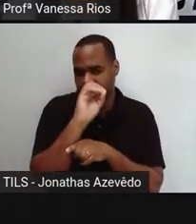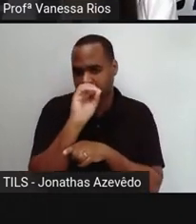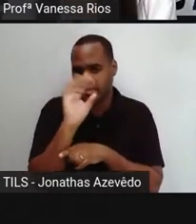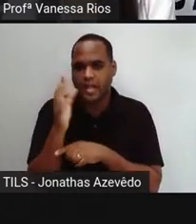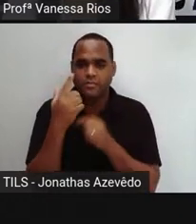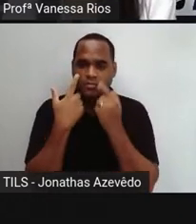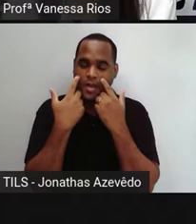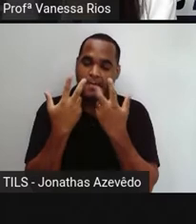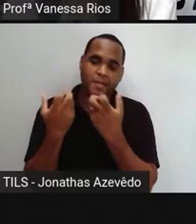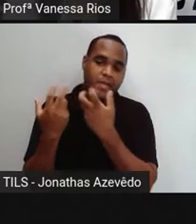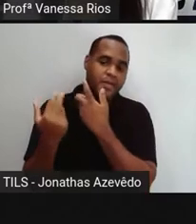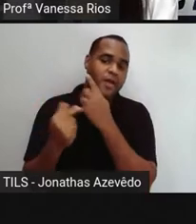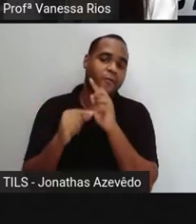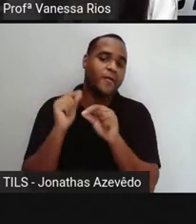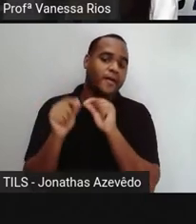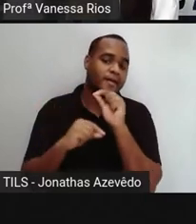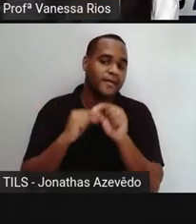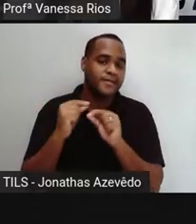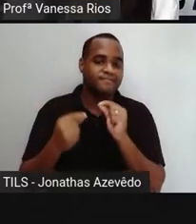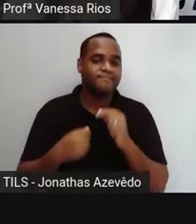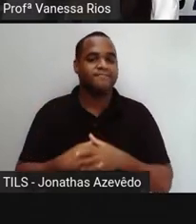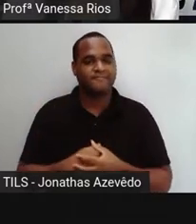percepção, de comportamento.